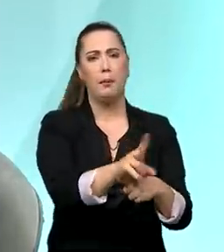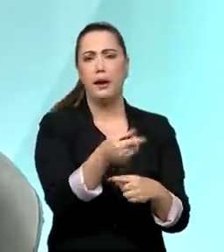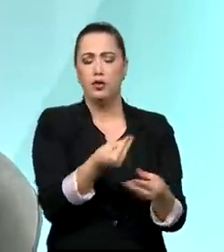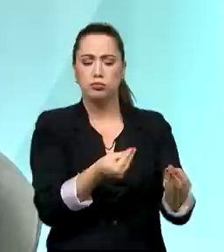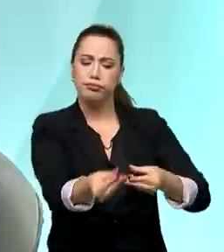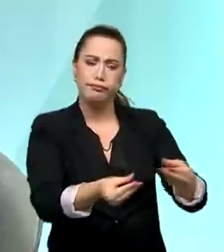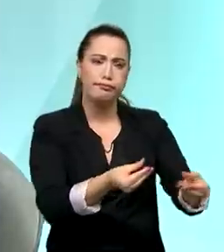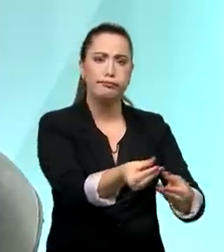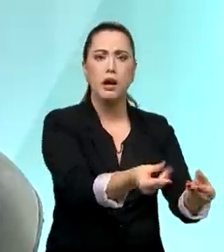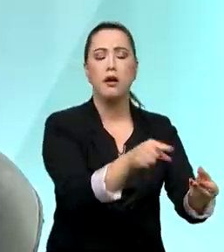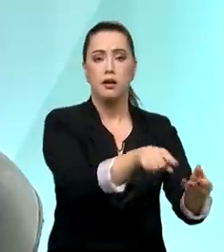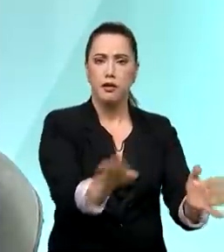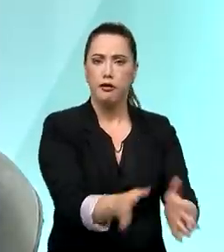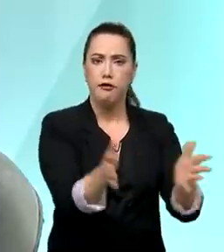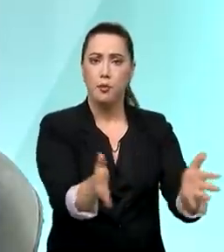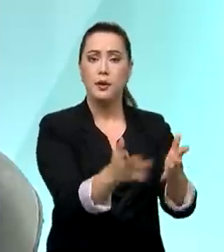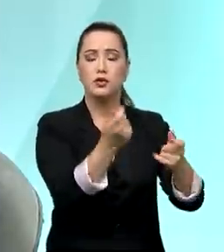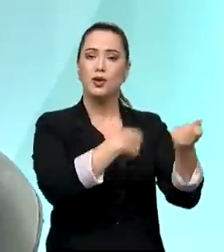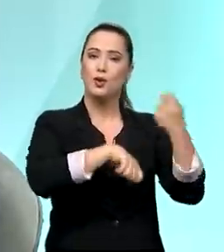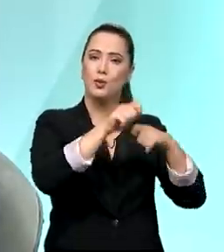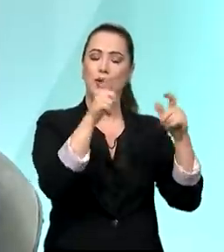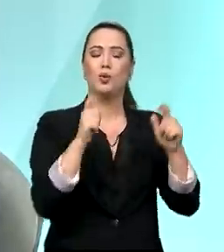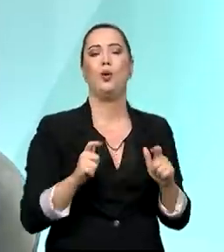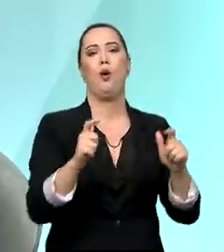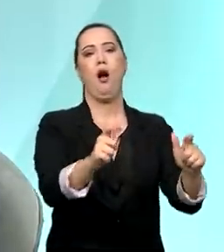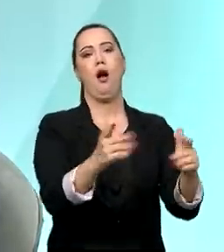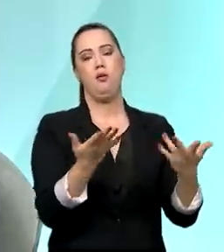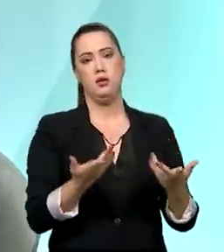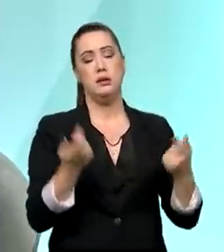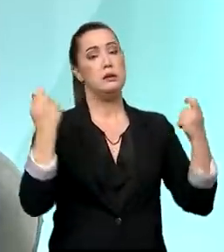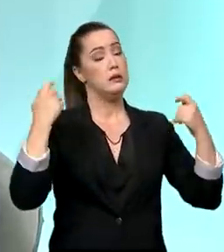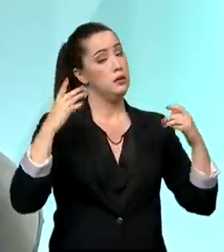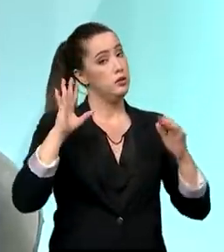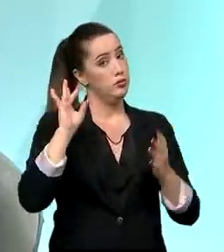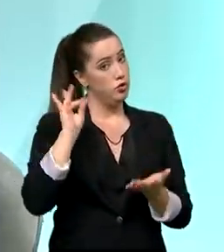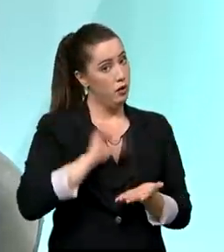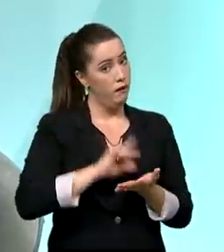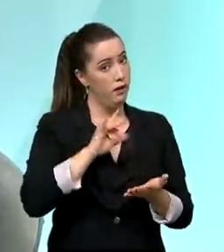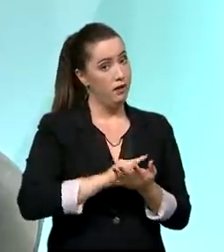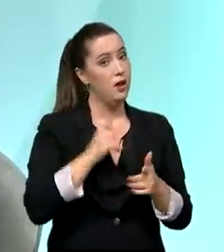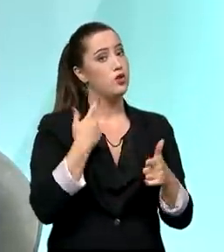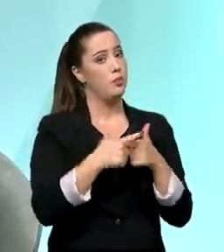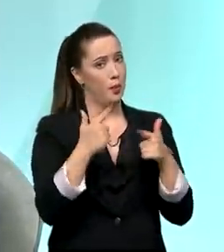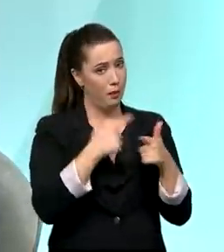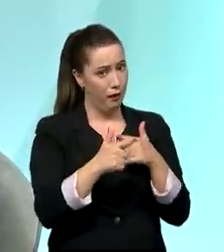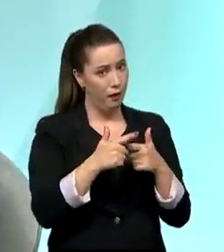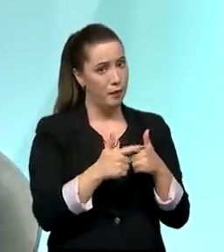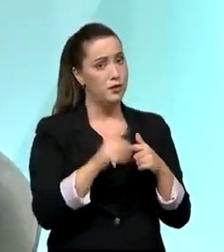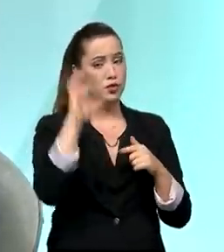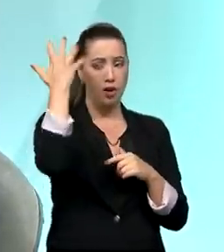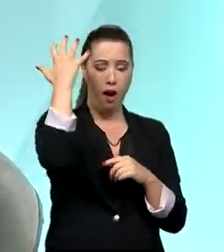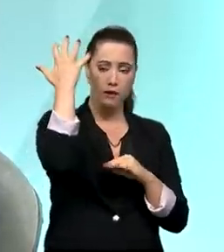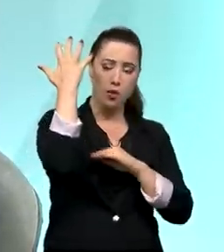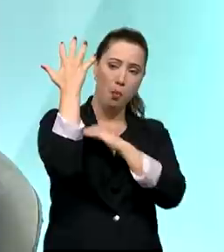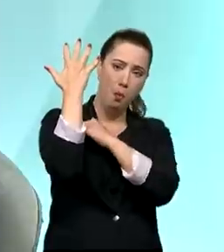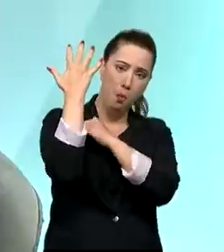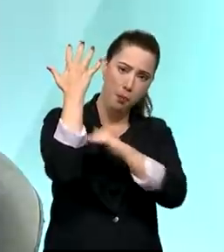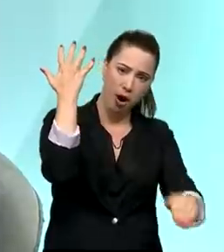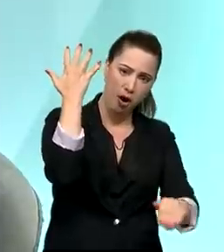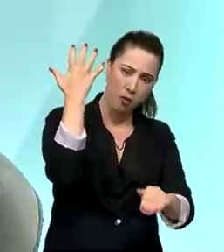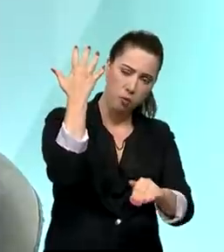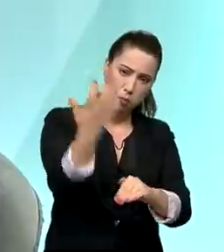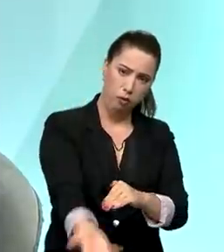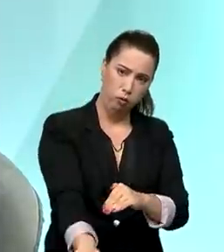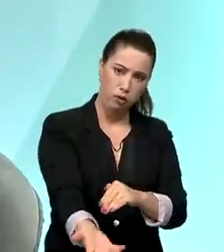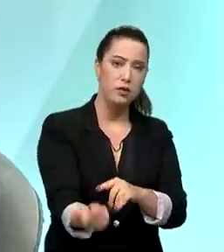que fomente a economia local, vai haver certamente desmatamento de novo. E essa é a diferença. Eu,